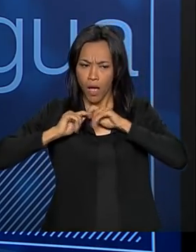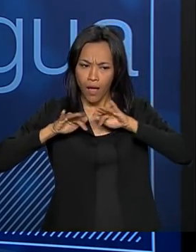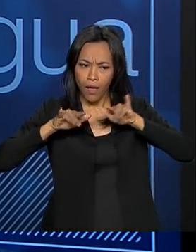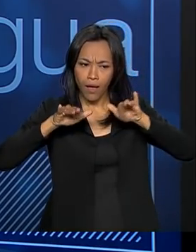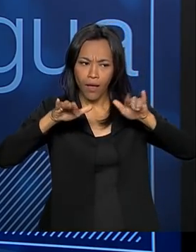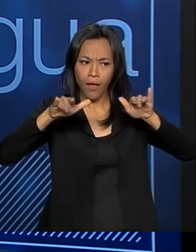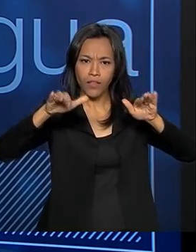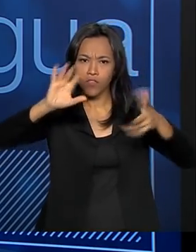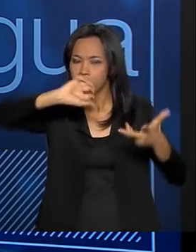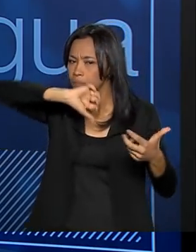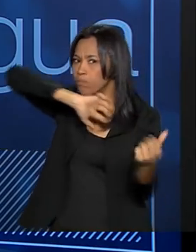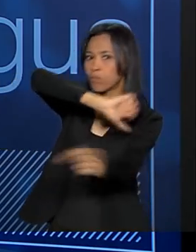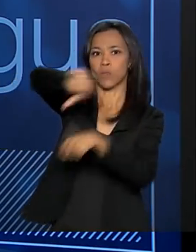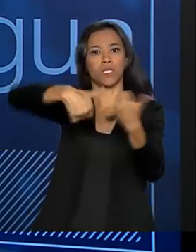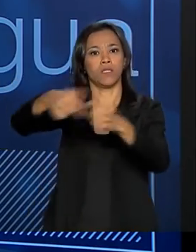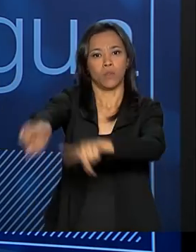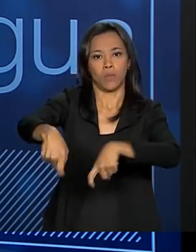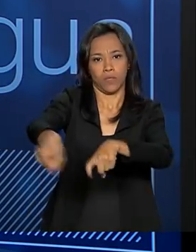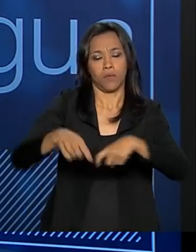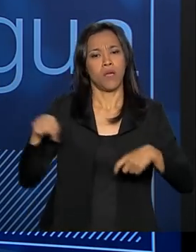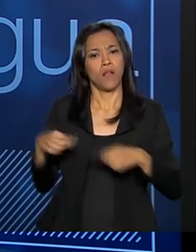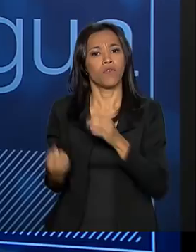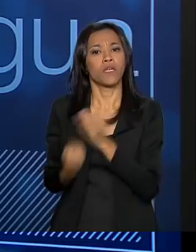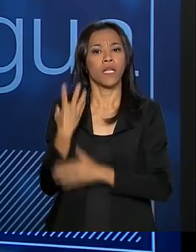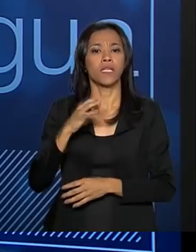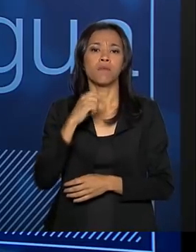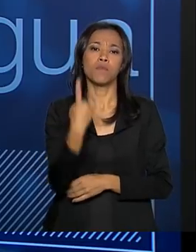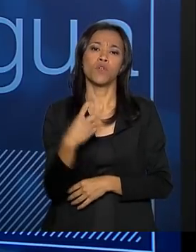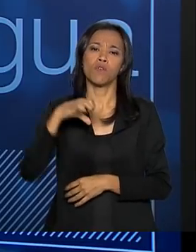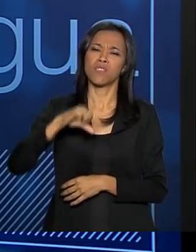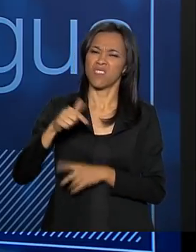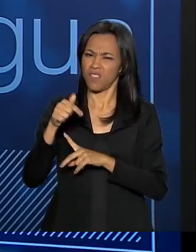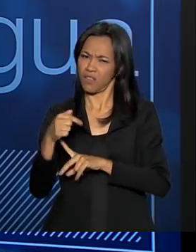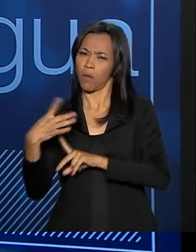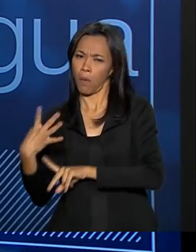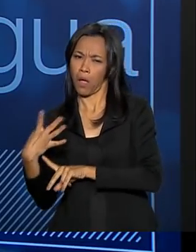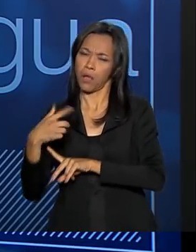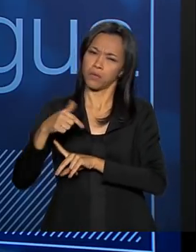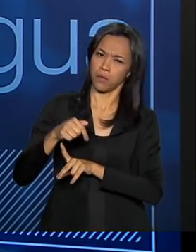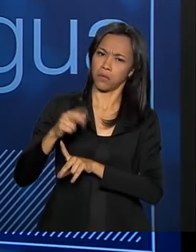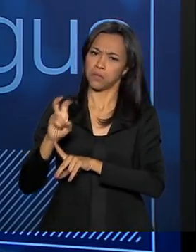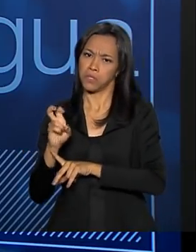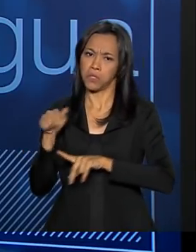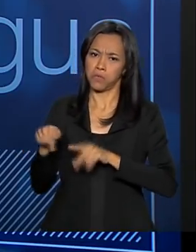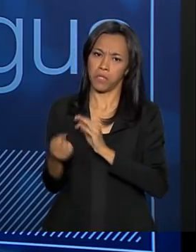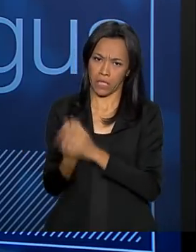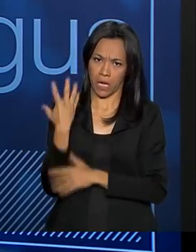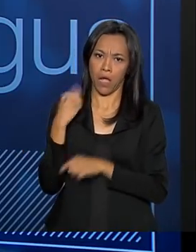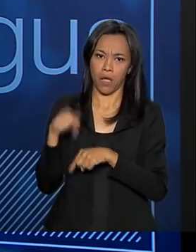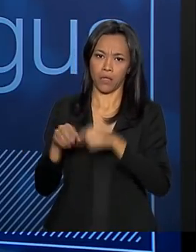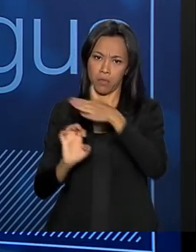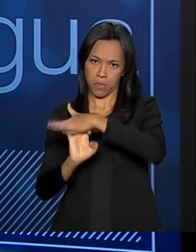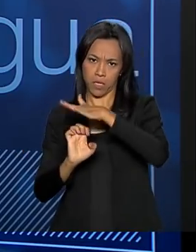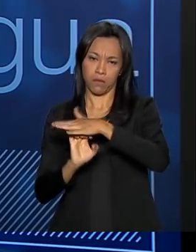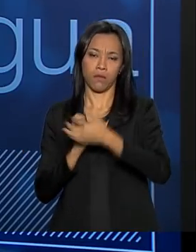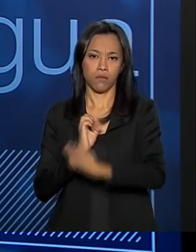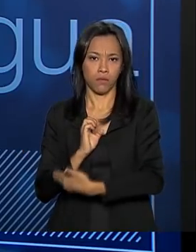campo do Brasil. A Embrapa foi criada em 74, 75 e a partir dali uma grande ideia